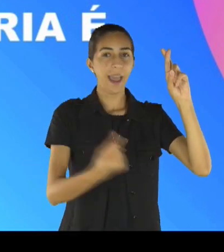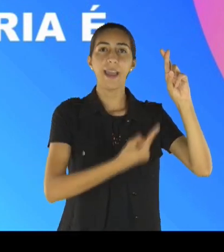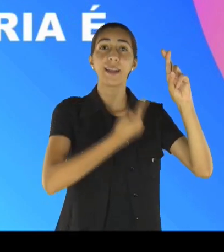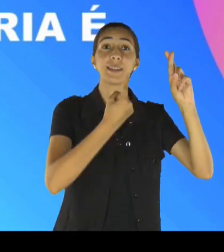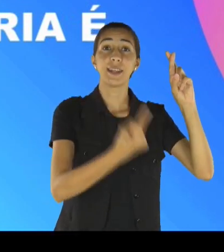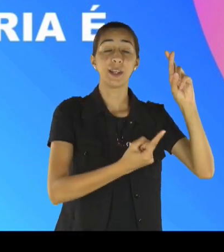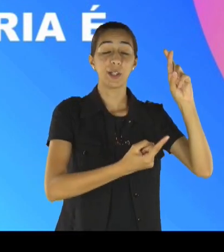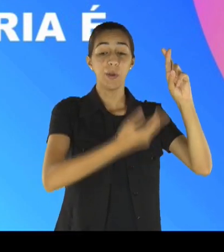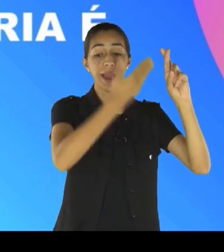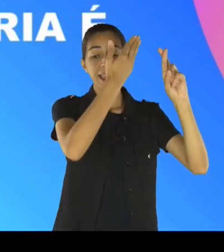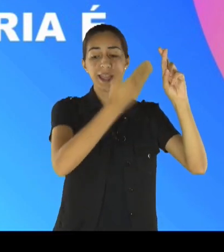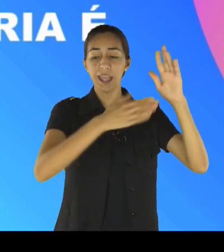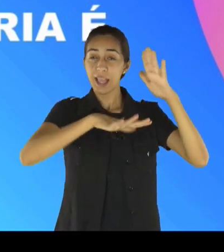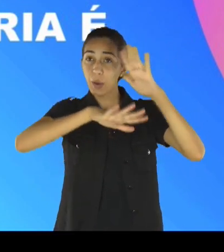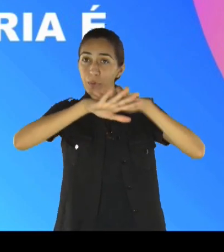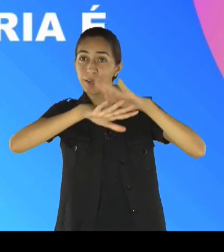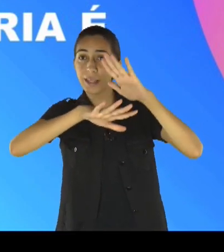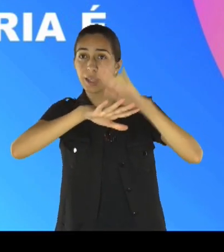as coisas,